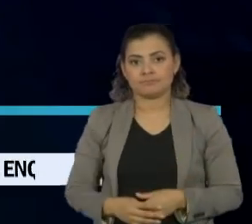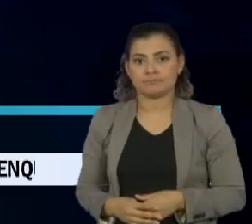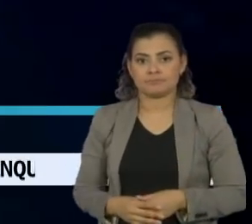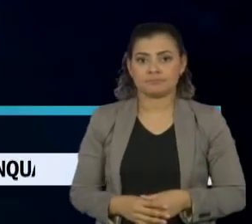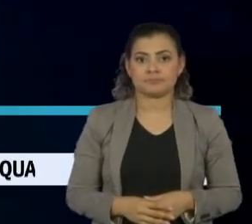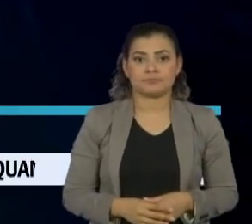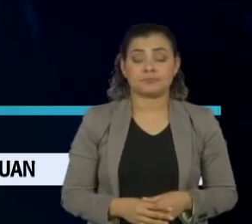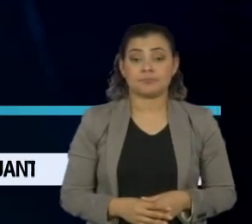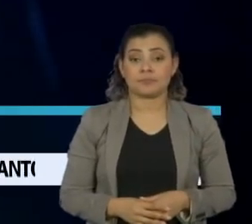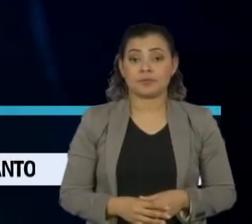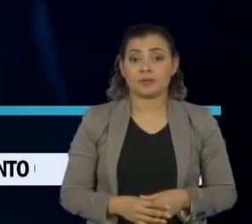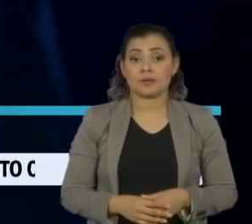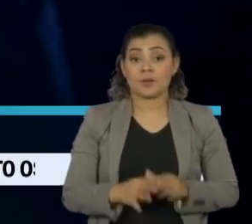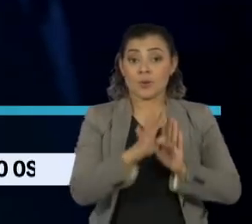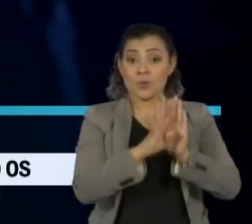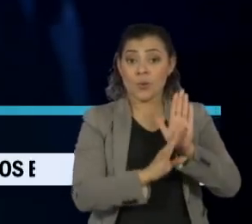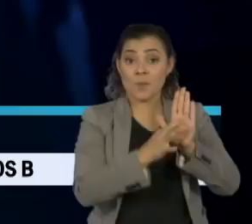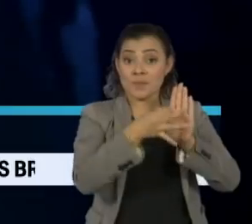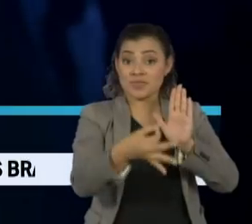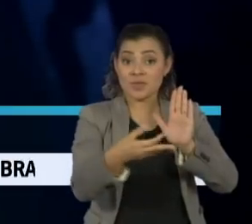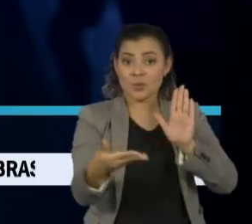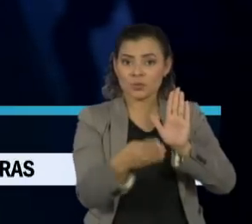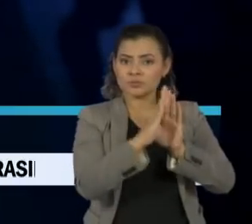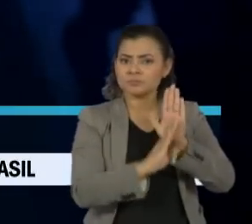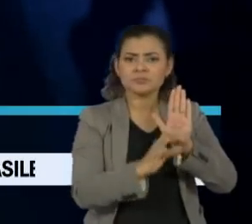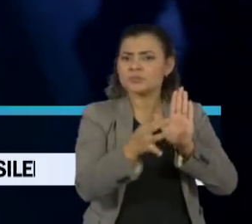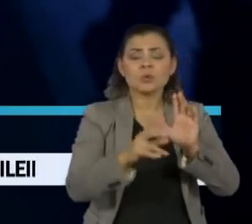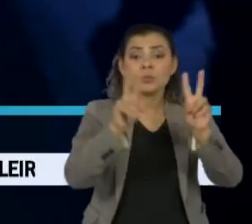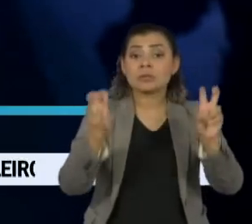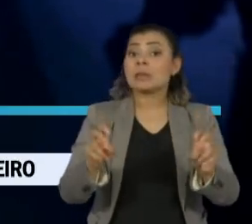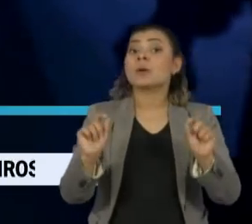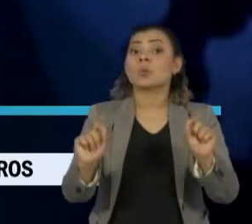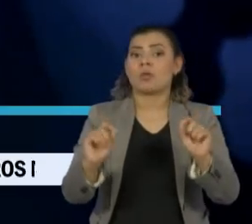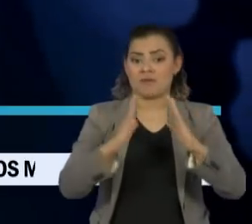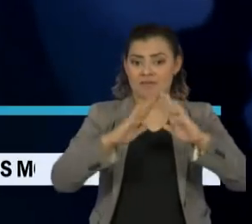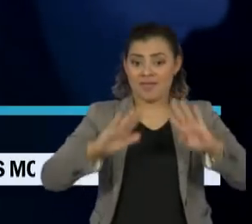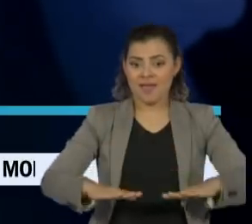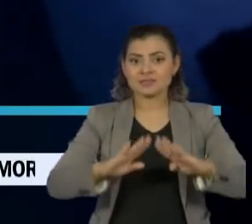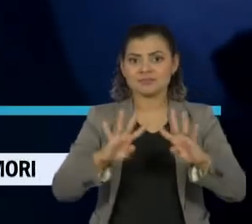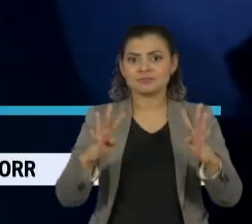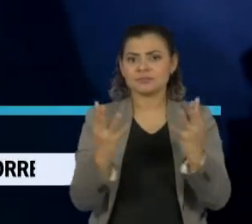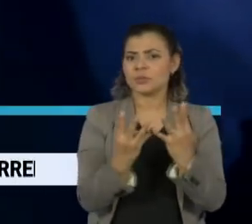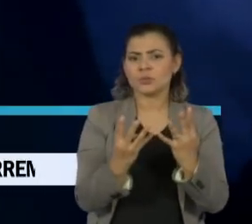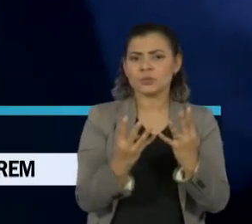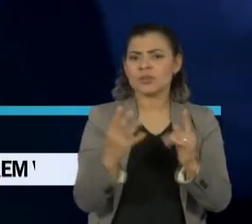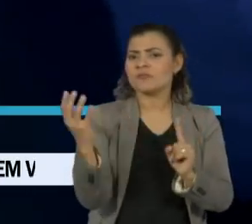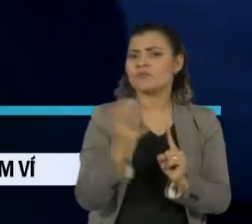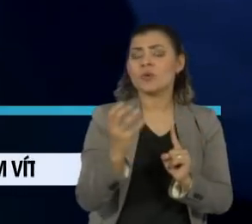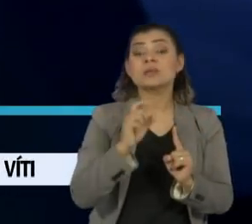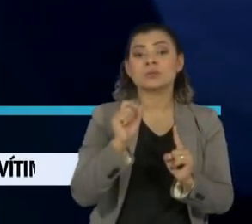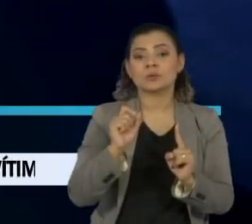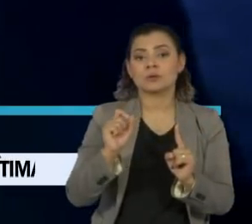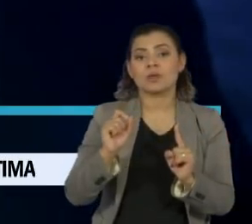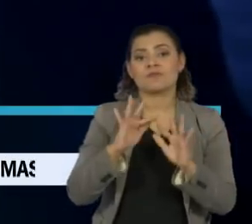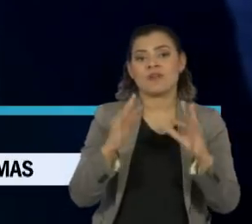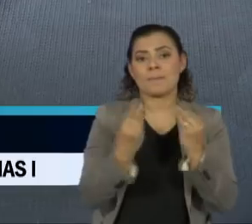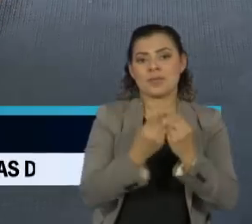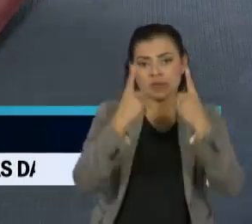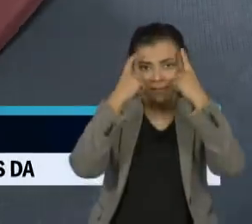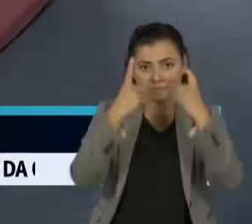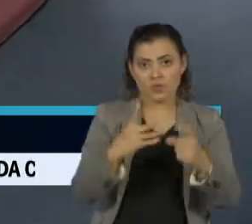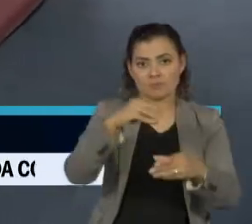O programa Opinião Nacional de hoje fala de uma grave consequência do isolamento social, o aumento da violência familiar.